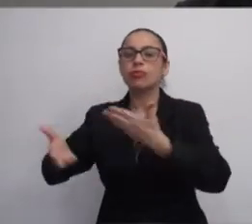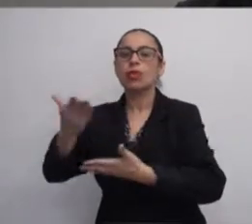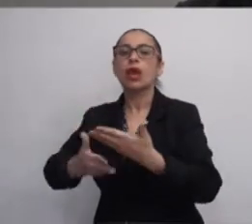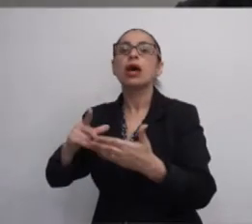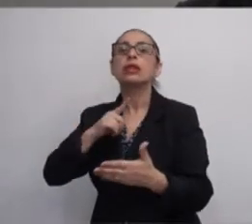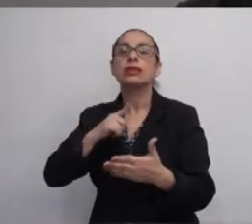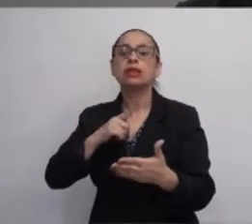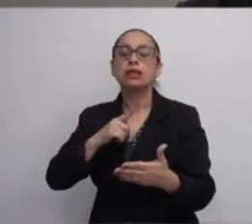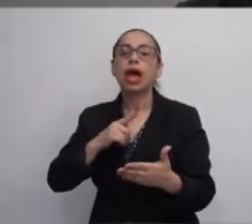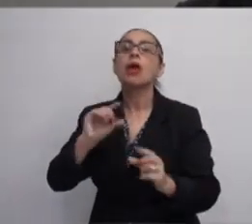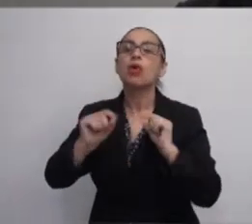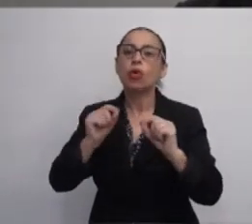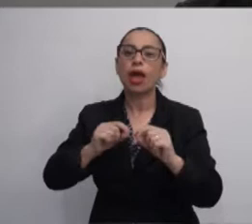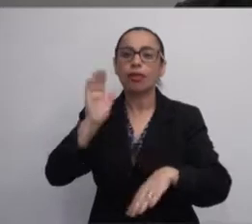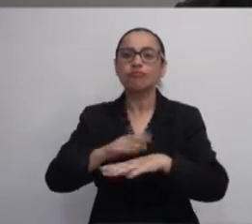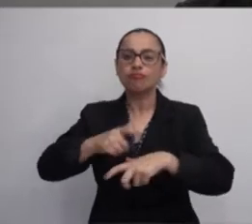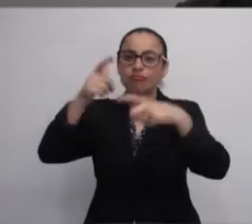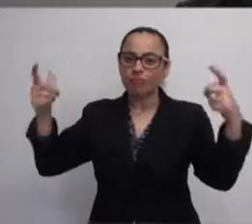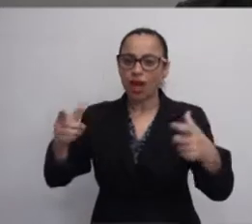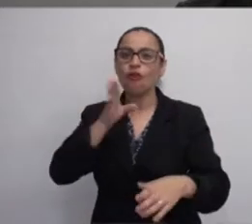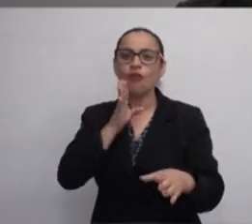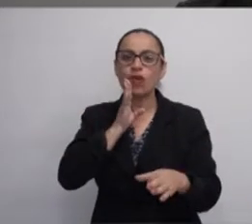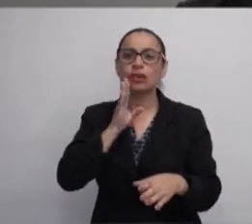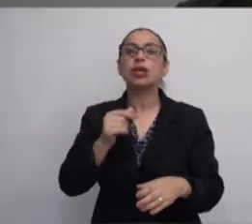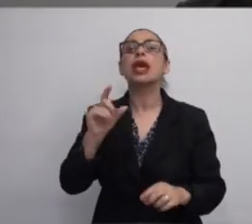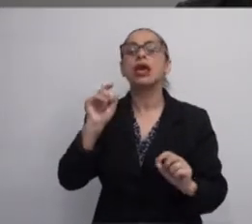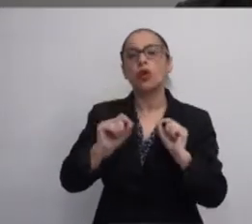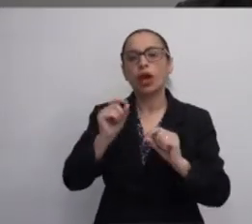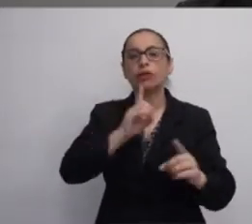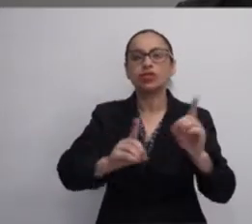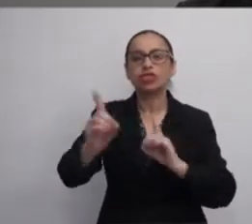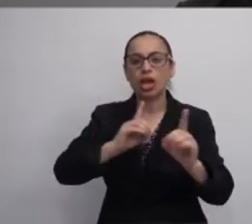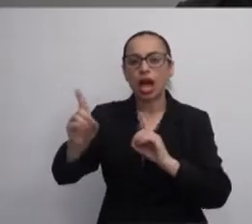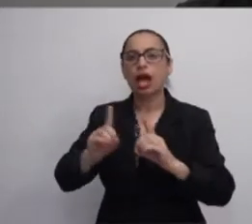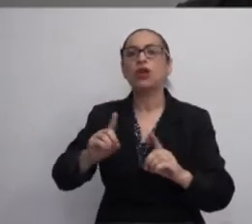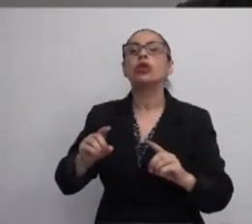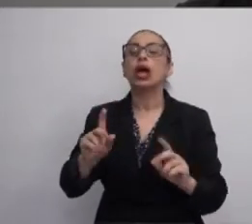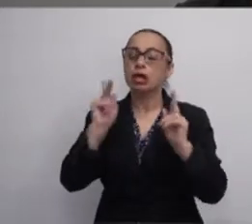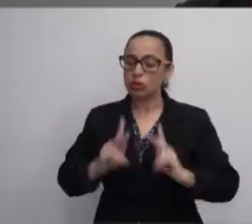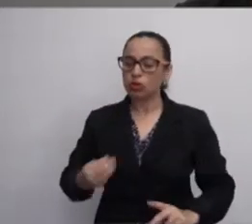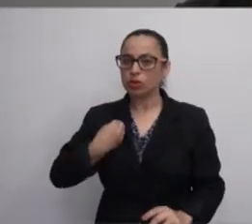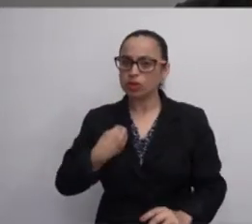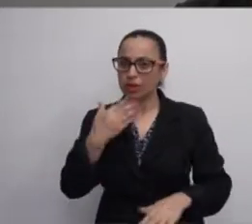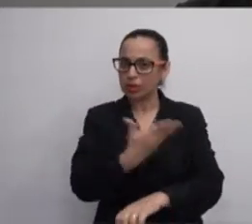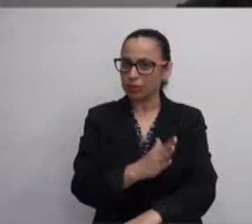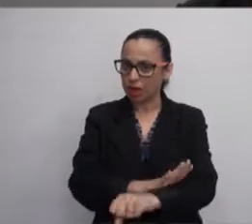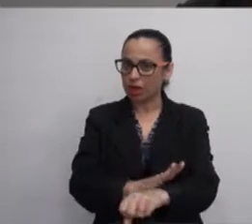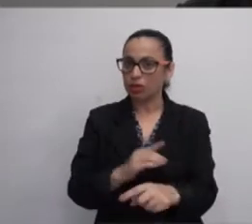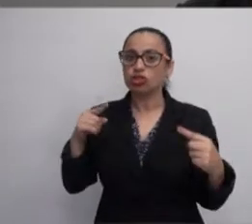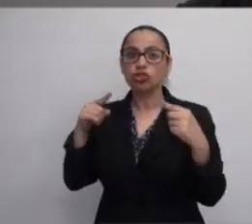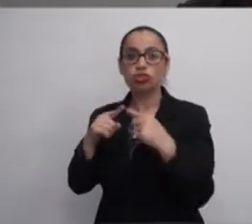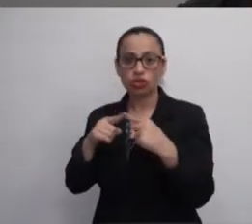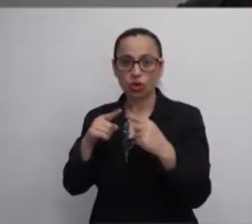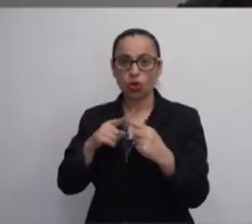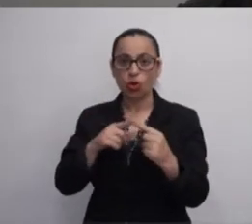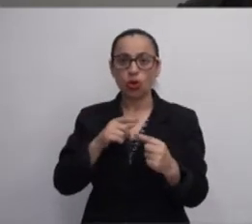disseminação maior de conhecimento e a promoção de um diálogo efetivo entre os atores envolvidos nas práticas. De acordo com o